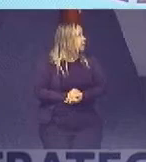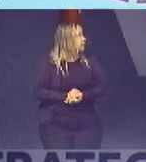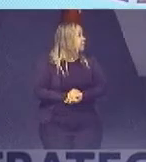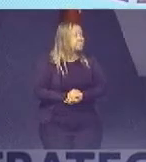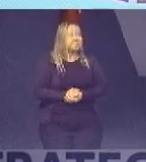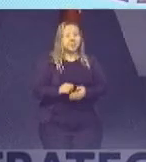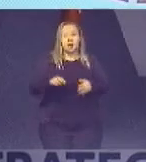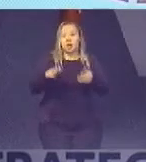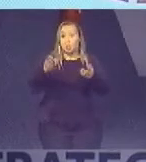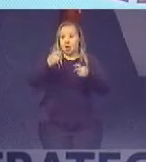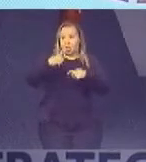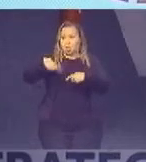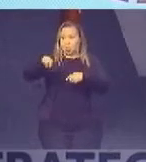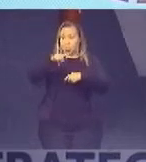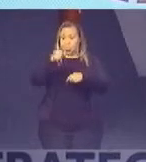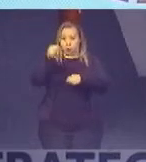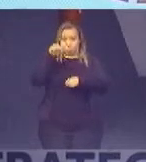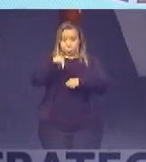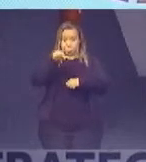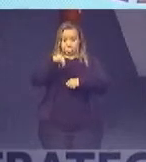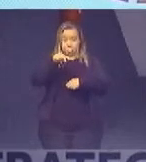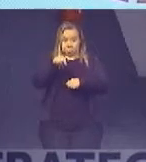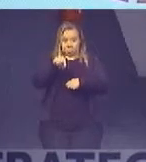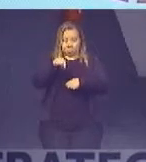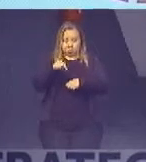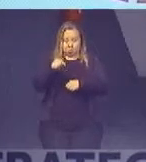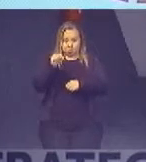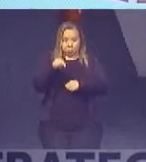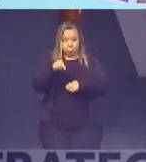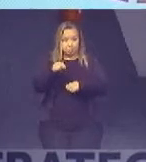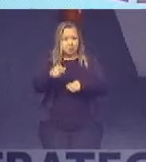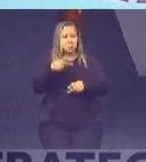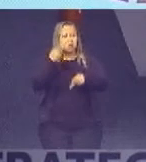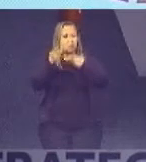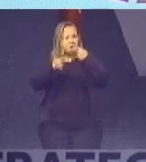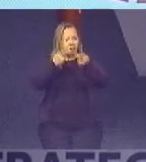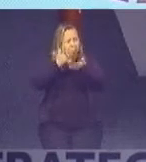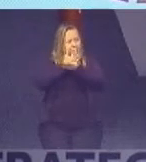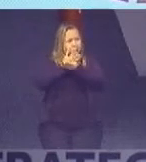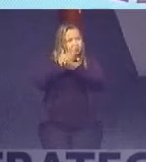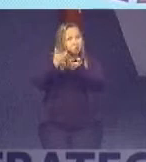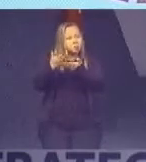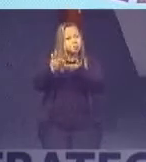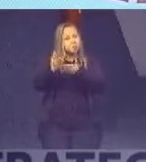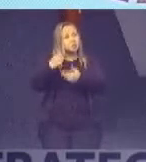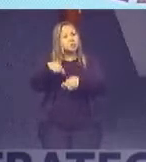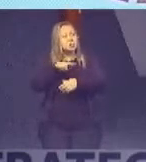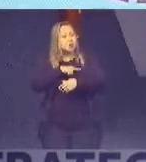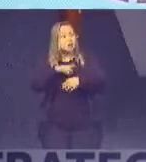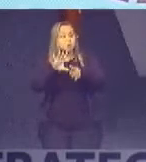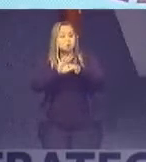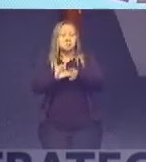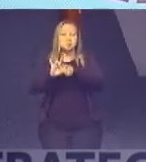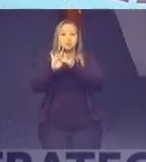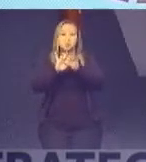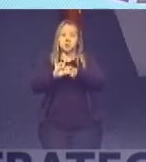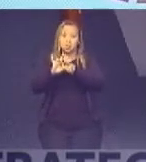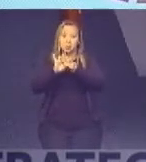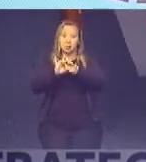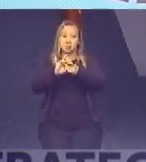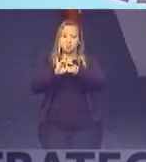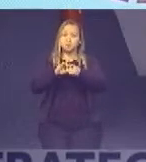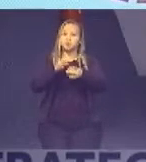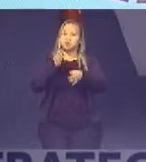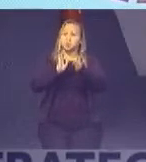Em todas essas ODSs, como eu disse no inicial, nós estamos ligados. E o Justiça no